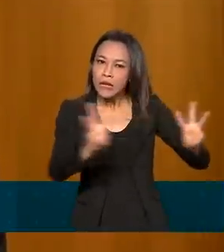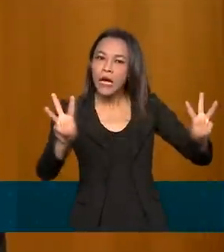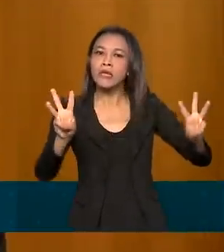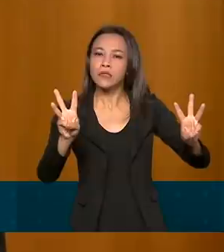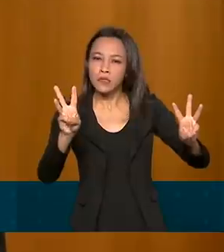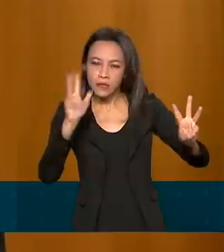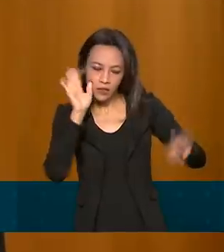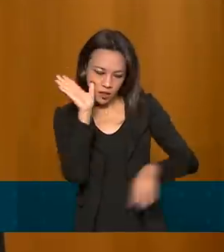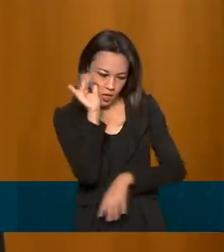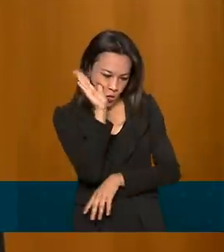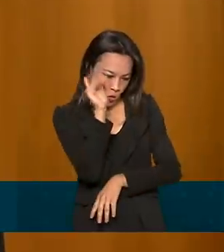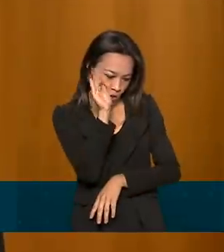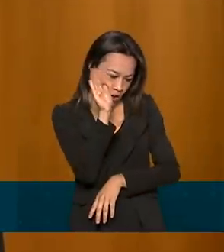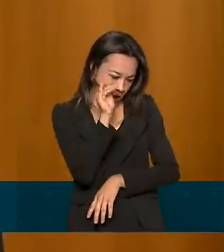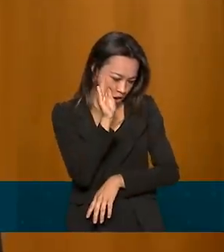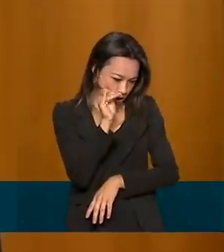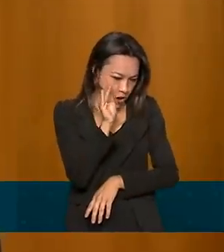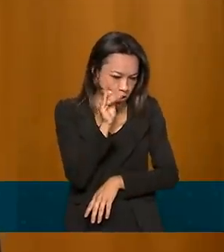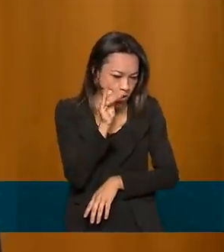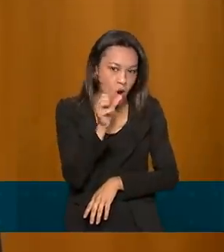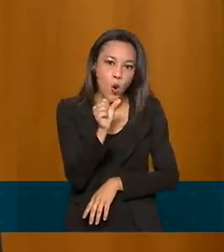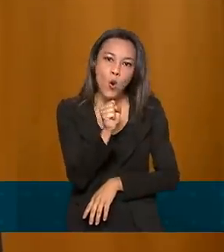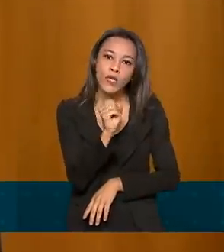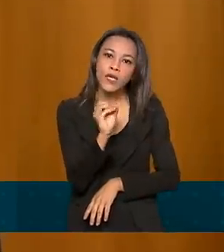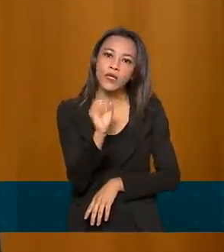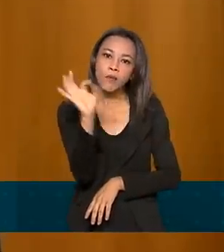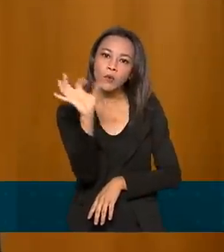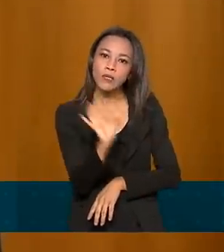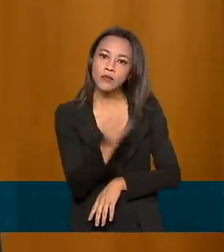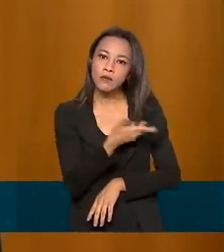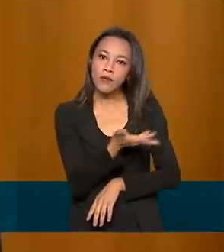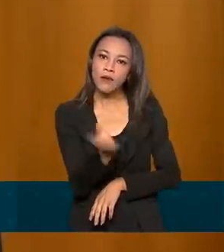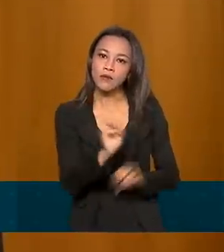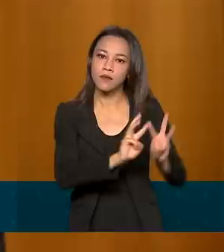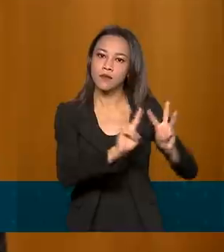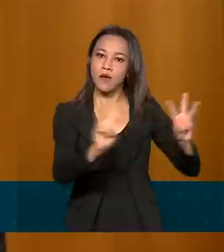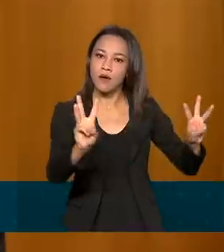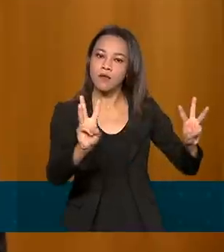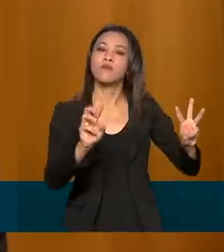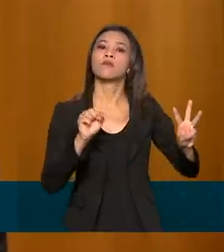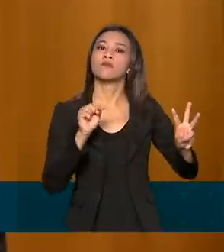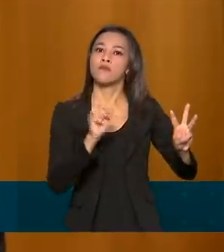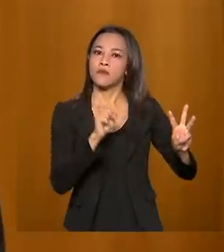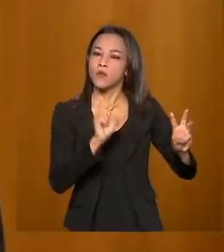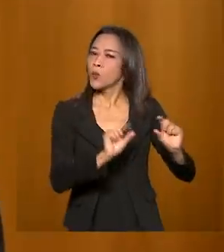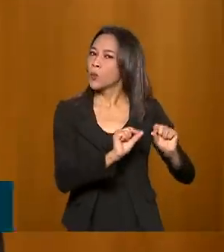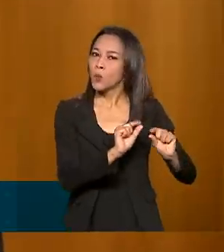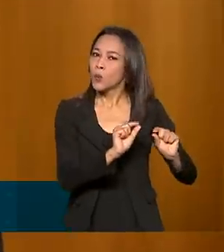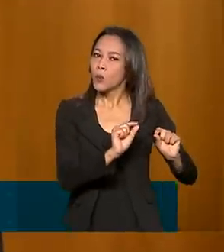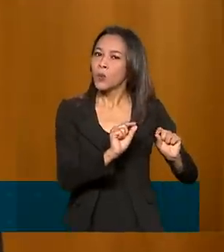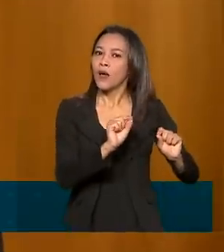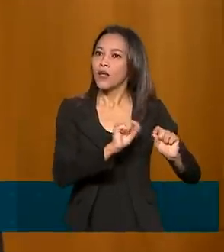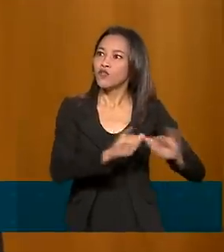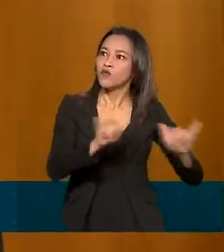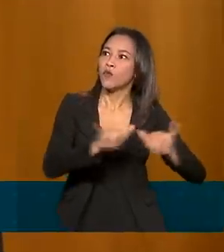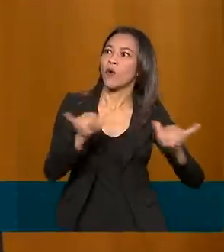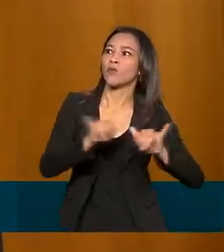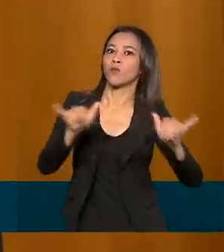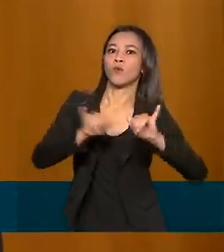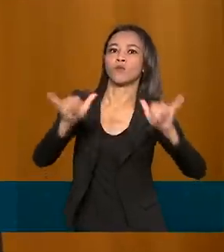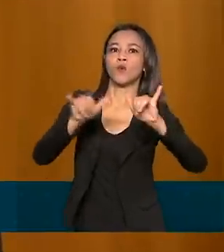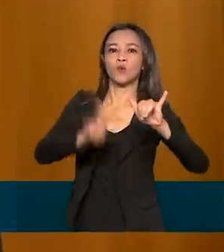gente teve 80% deles monetizavam através de publicidade.